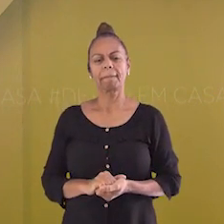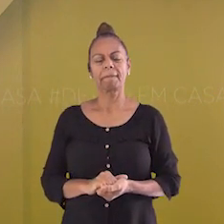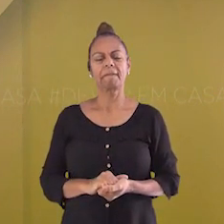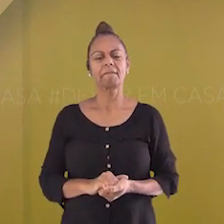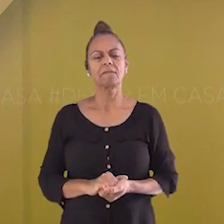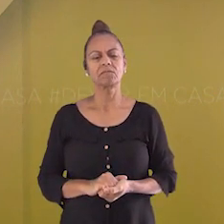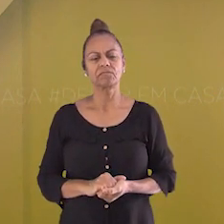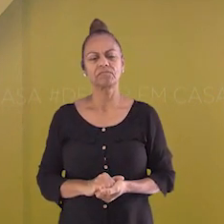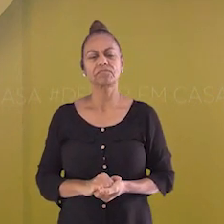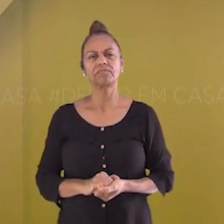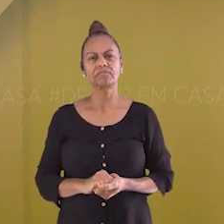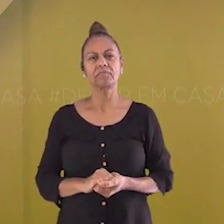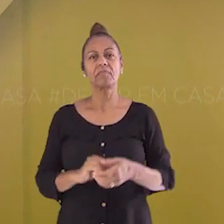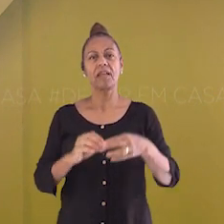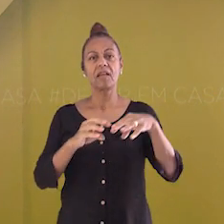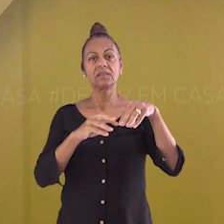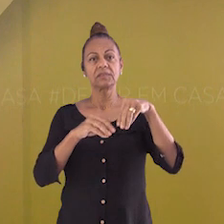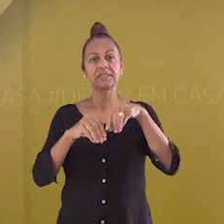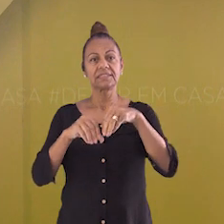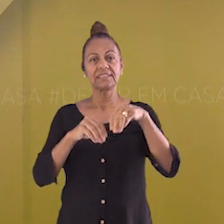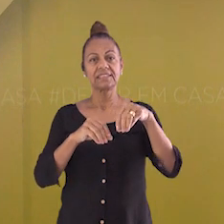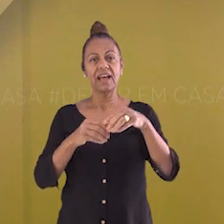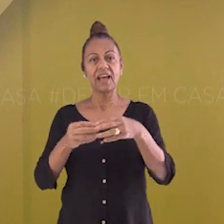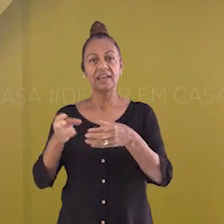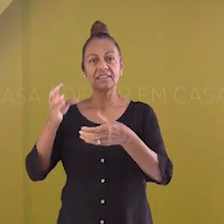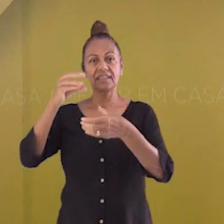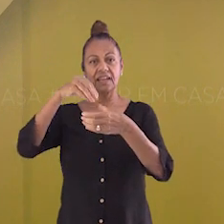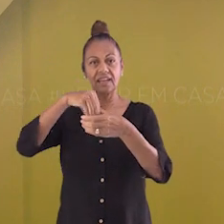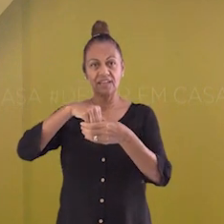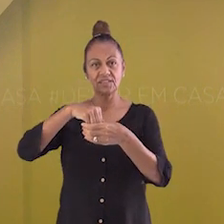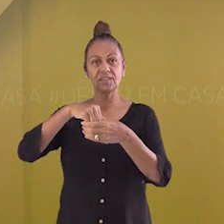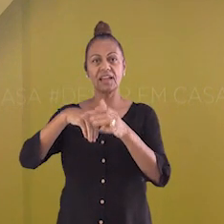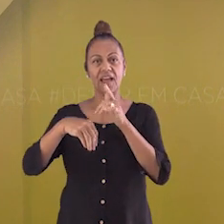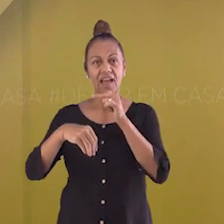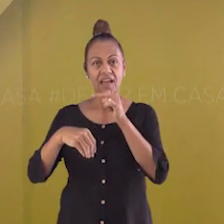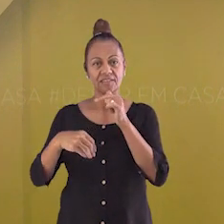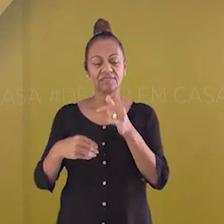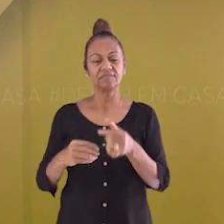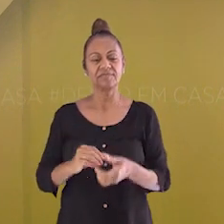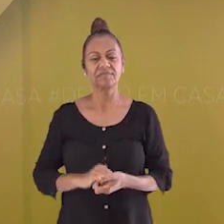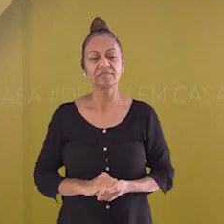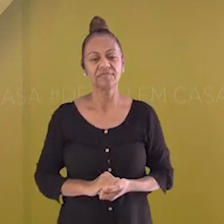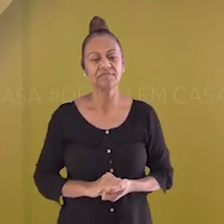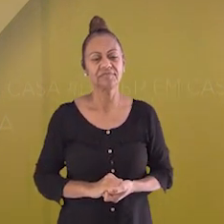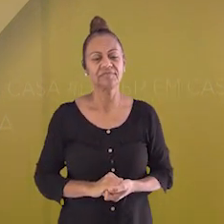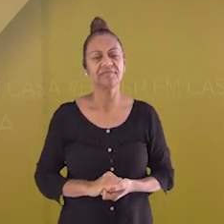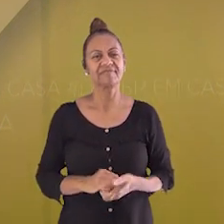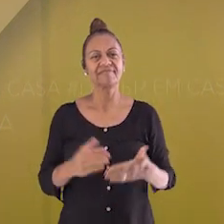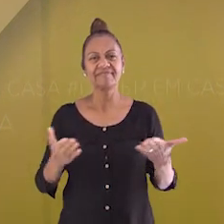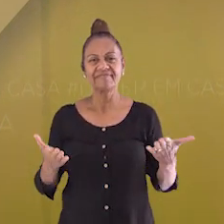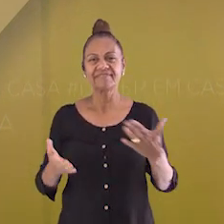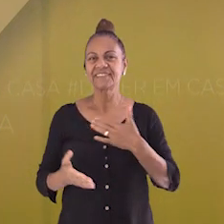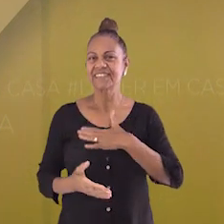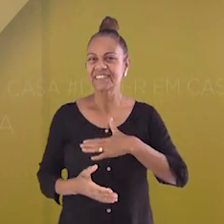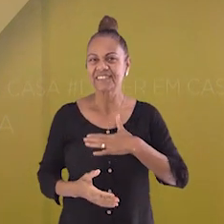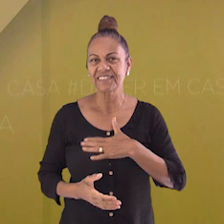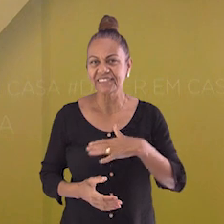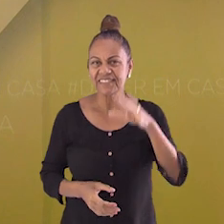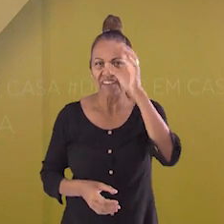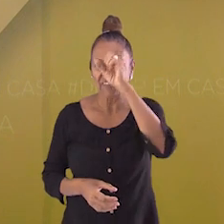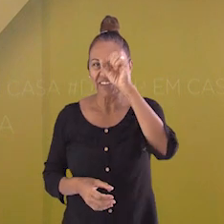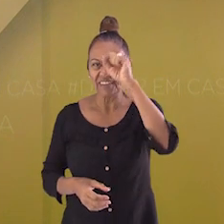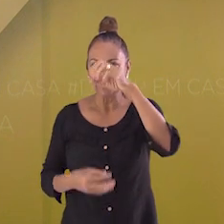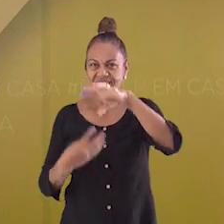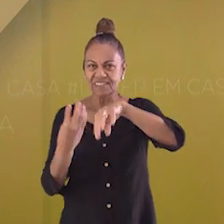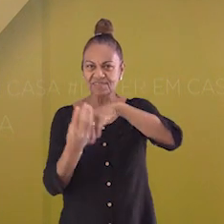mistura homogênea. São sais minerais que são dissolvidos nessa água. Você gostou de aprender tudo